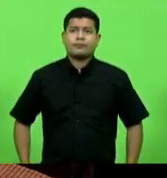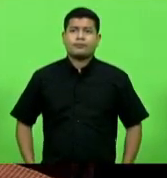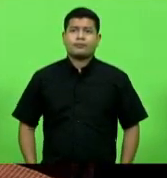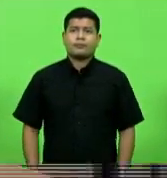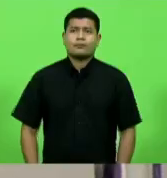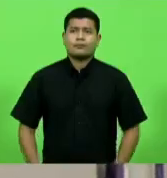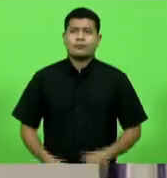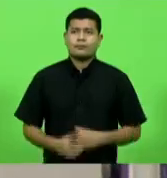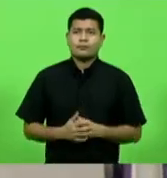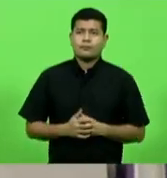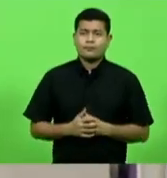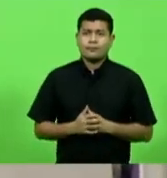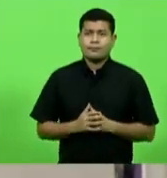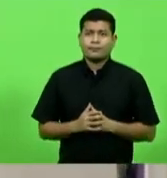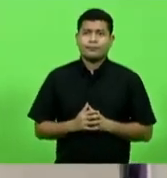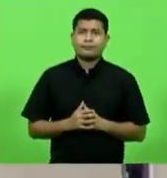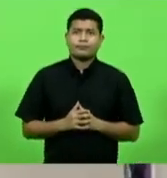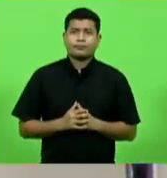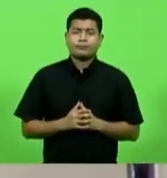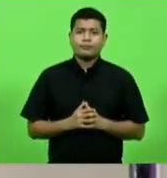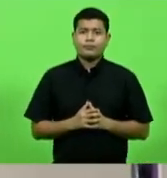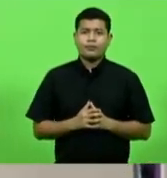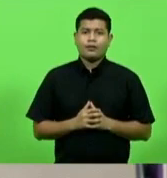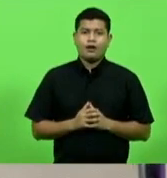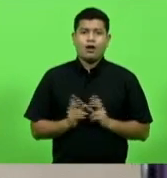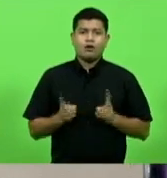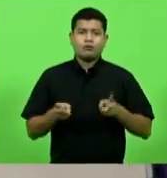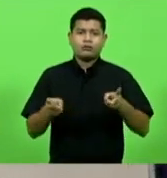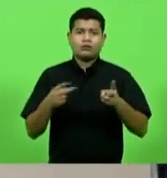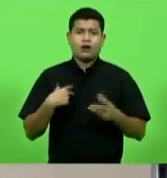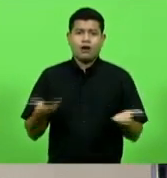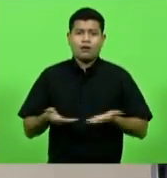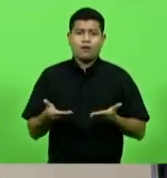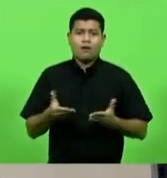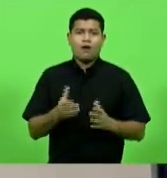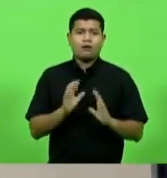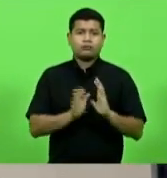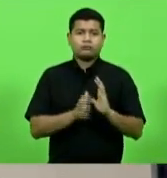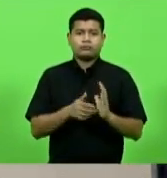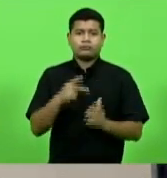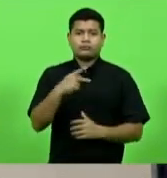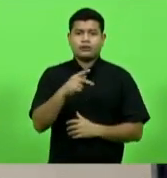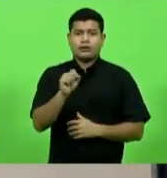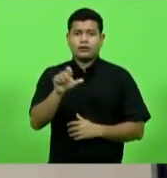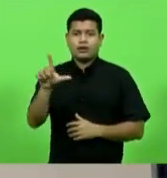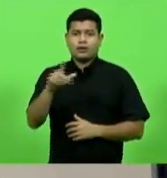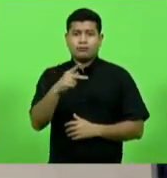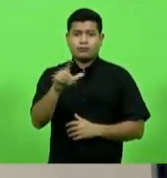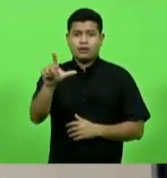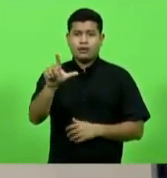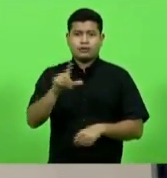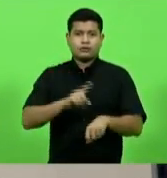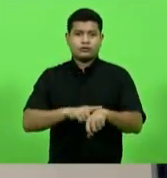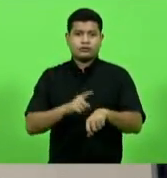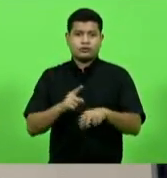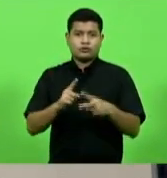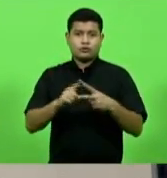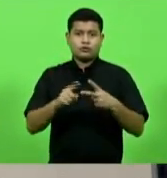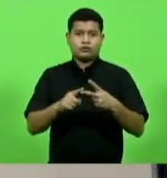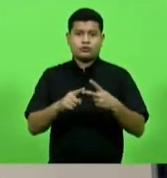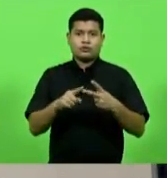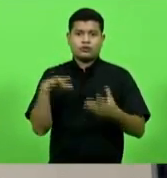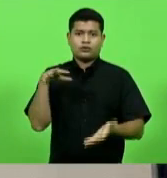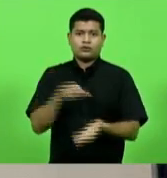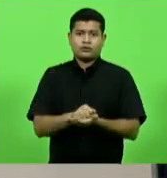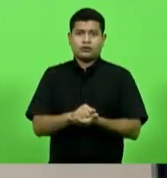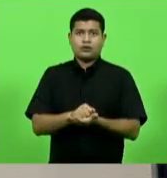dando continuidade nós temos o partido PSLPL temos dois dois deputados inscritos o Maurício e o